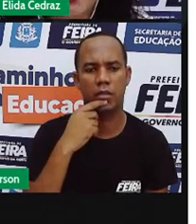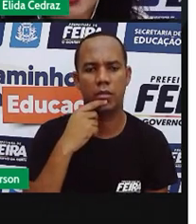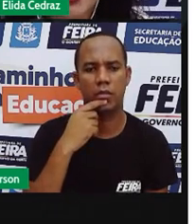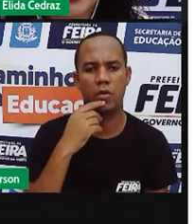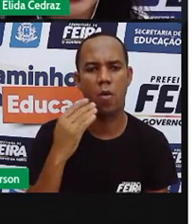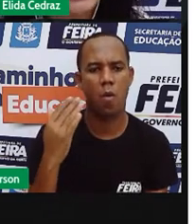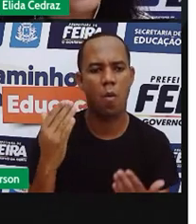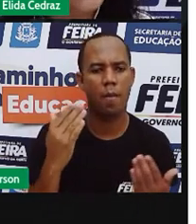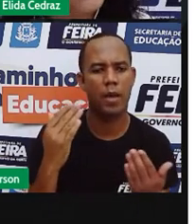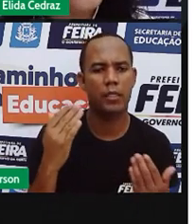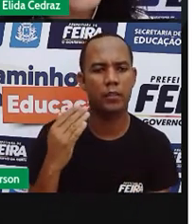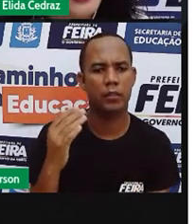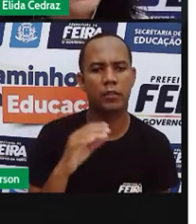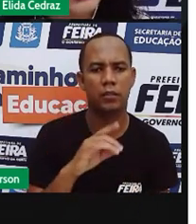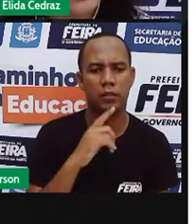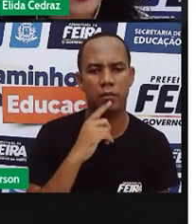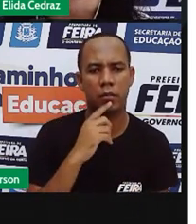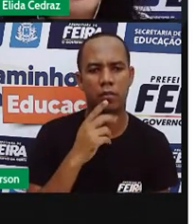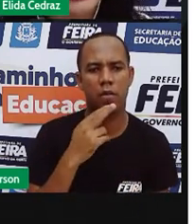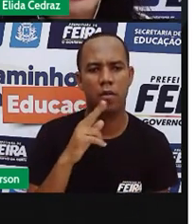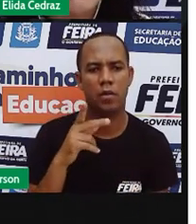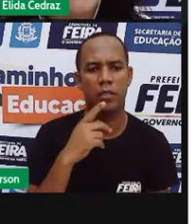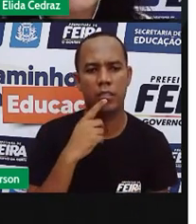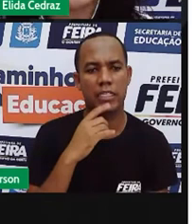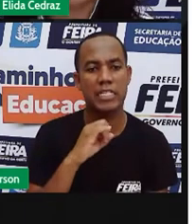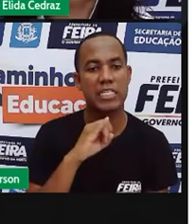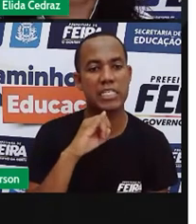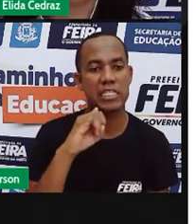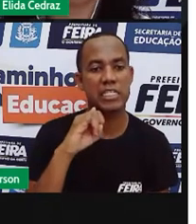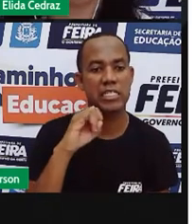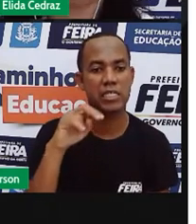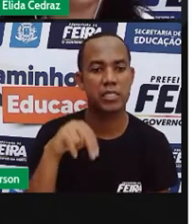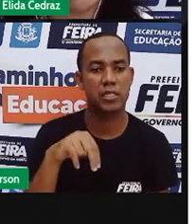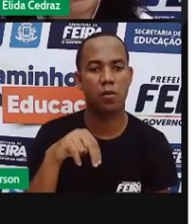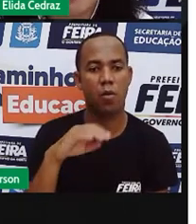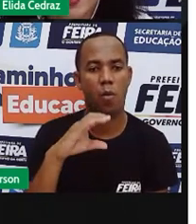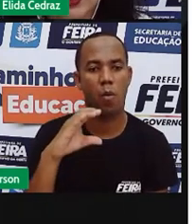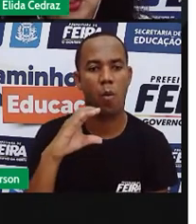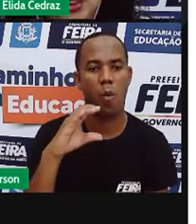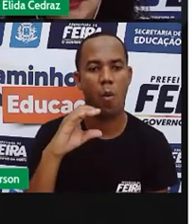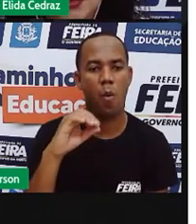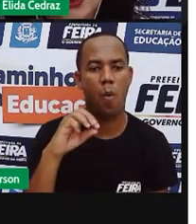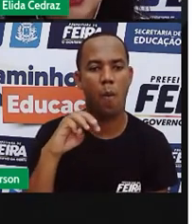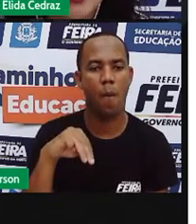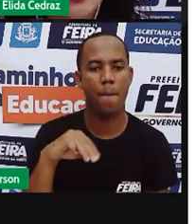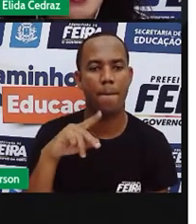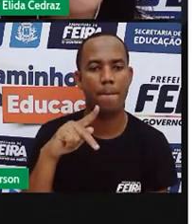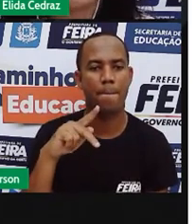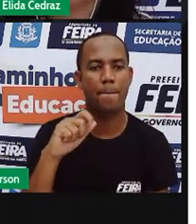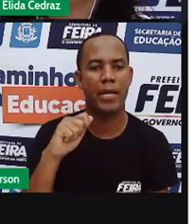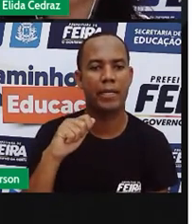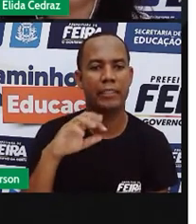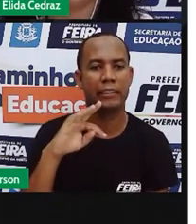Compatível. O contrário de compatível é incompatível.